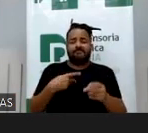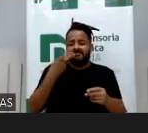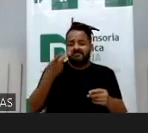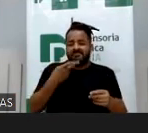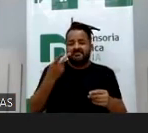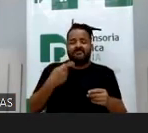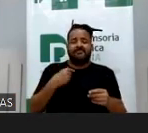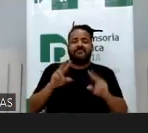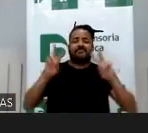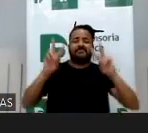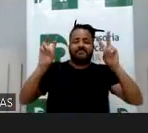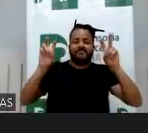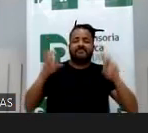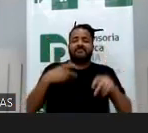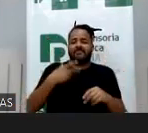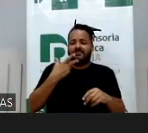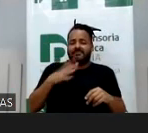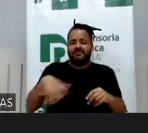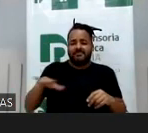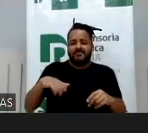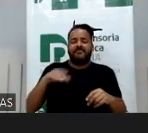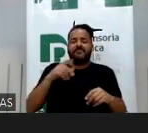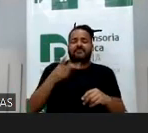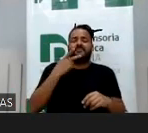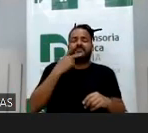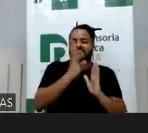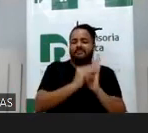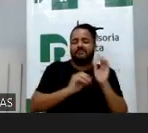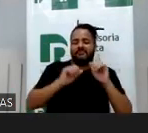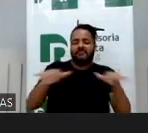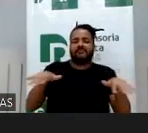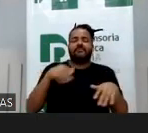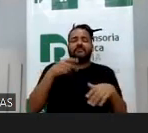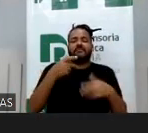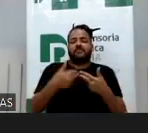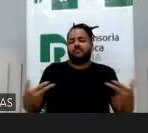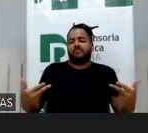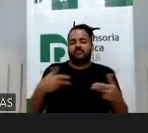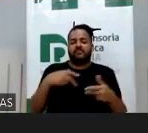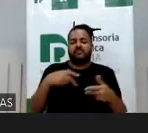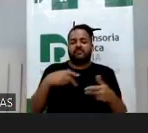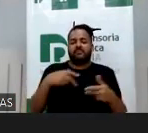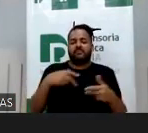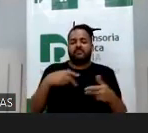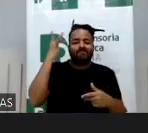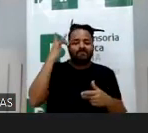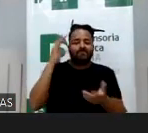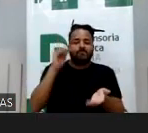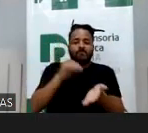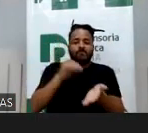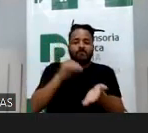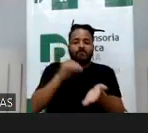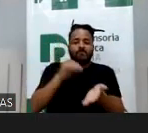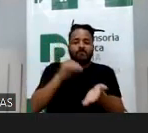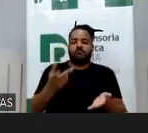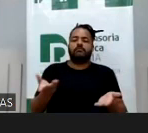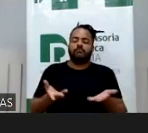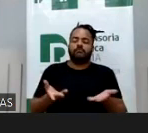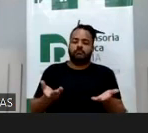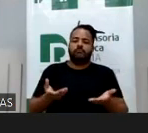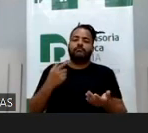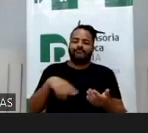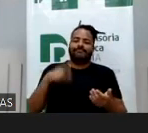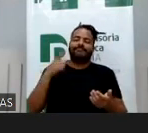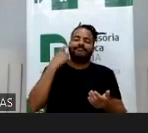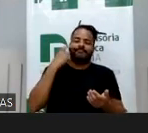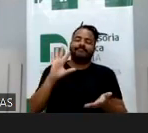nesses assuntos do ambiente digital, do charity, como a coisa é muito imatura na jurisprudência, né, é muito